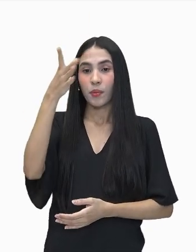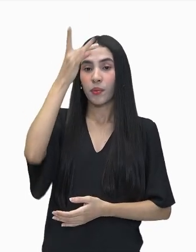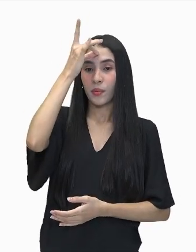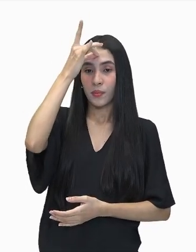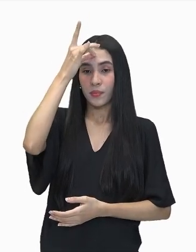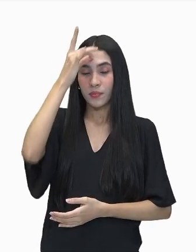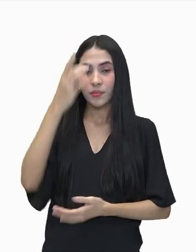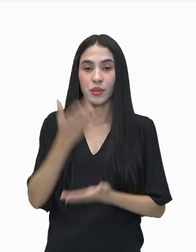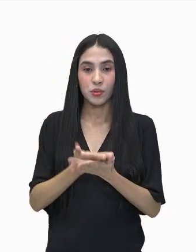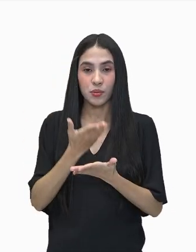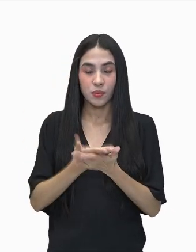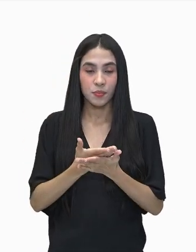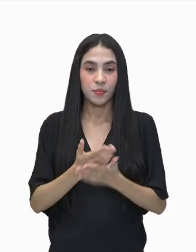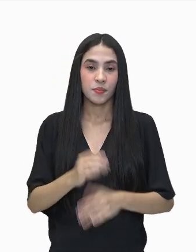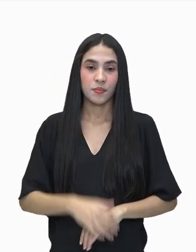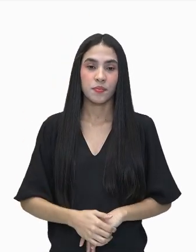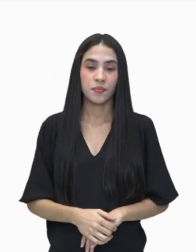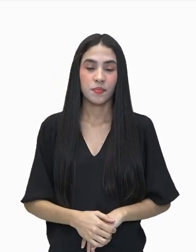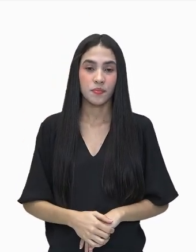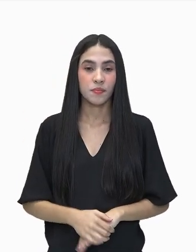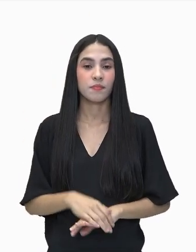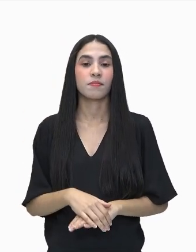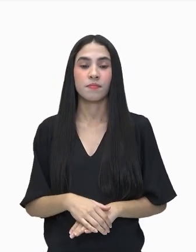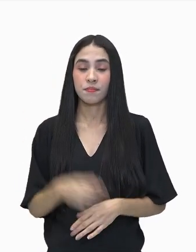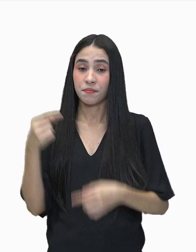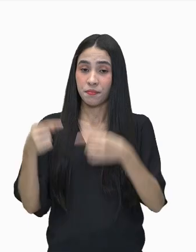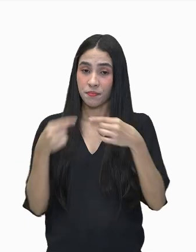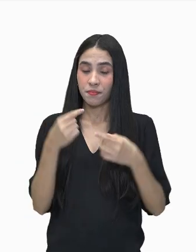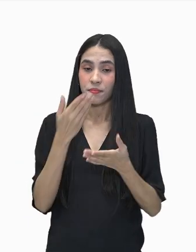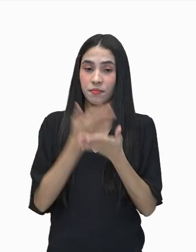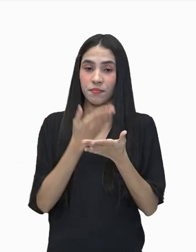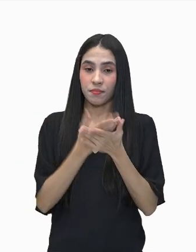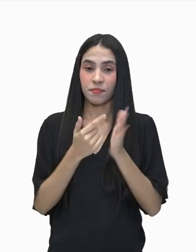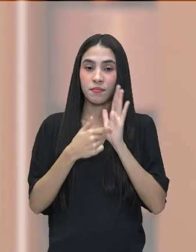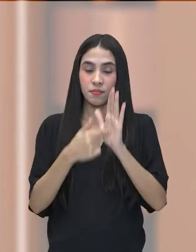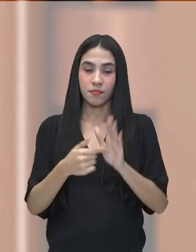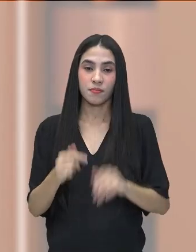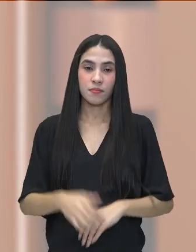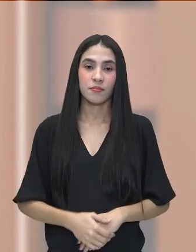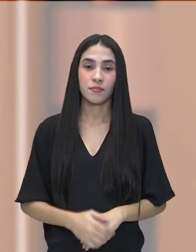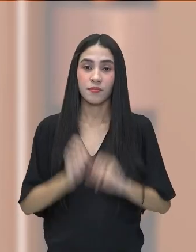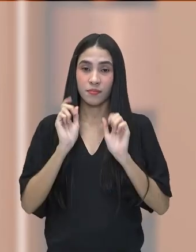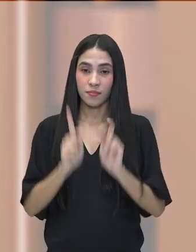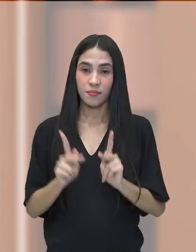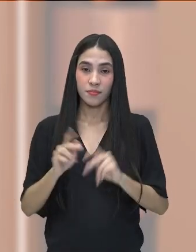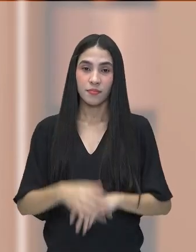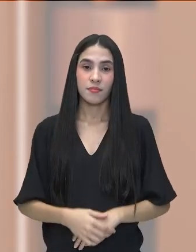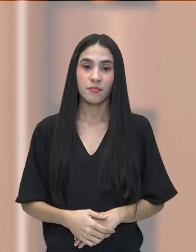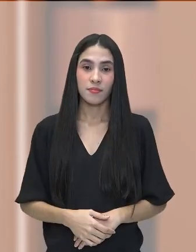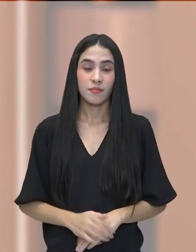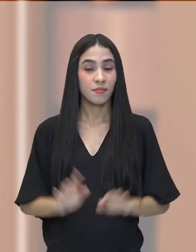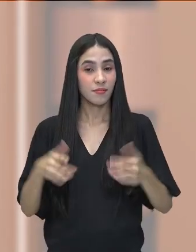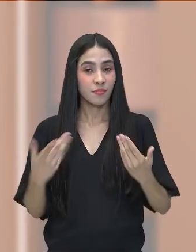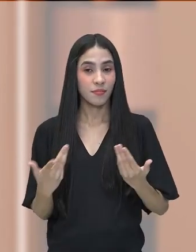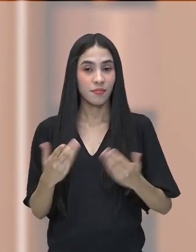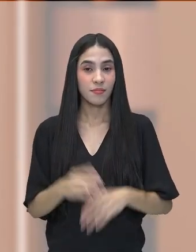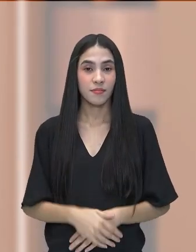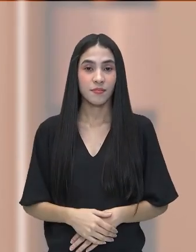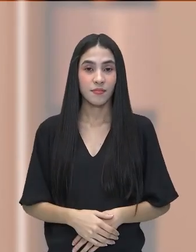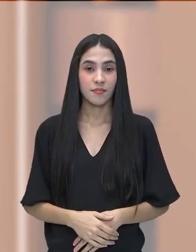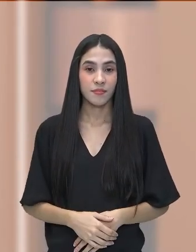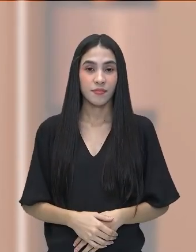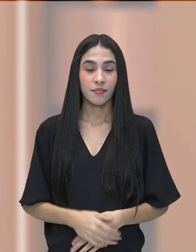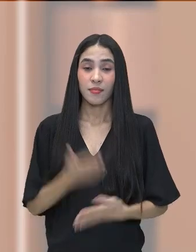estamos debatendo, até para o que nós apresentamos. Tudo bem? Gente, foi assim então.